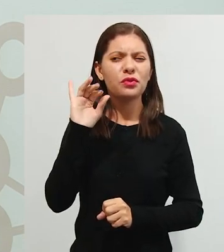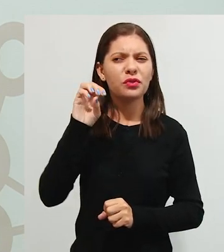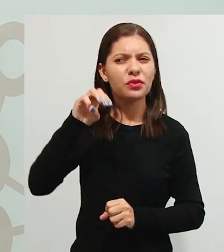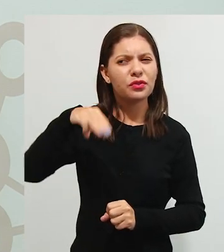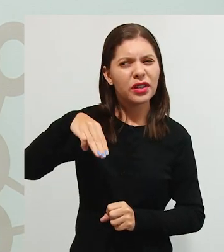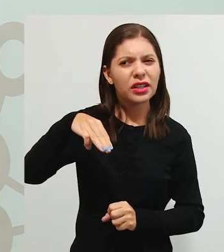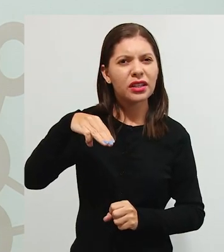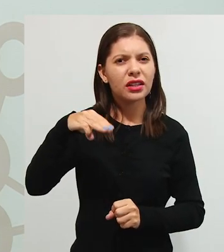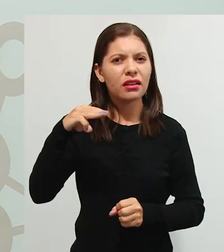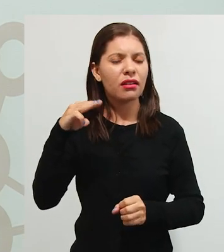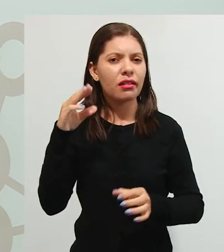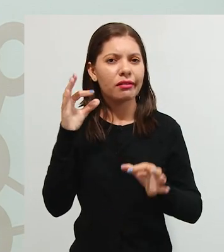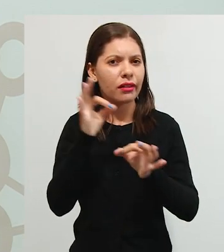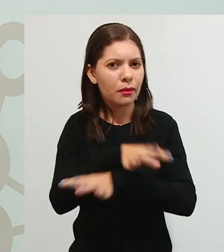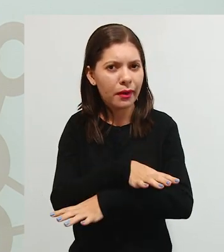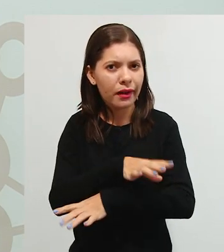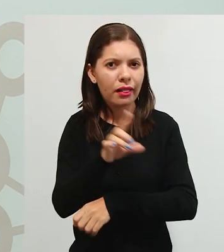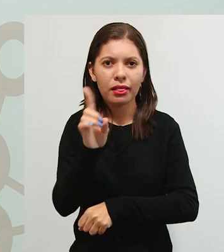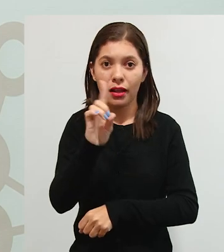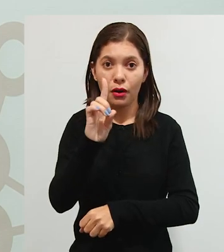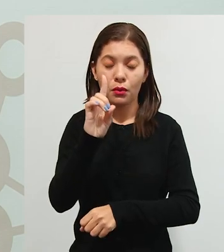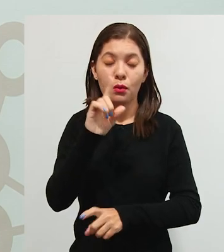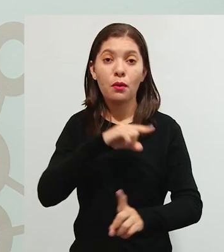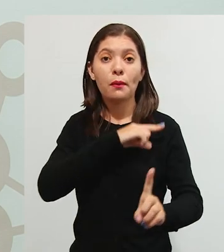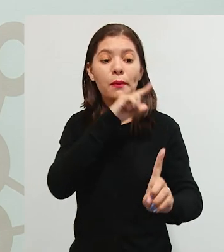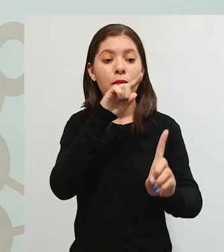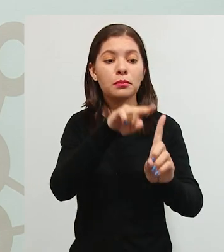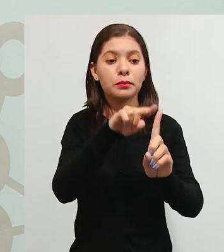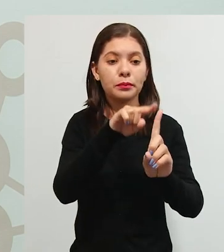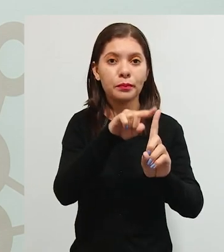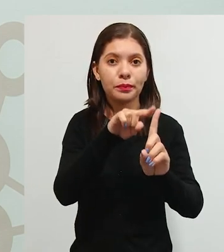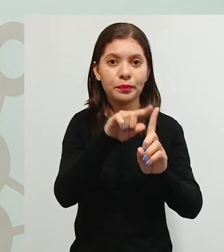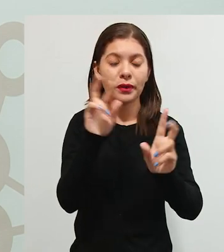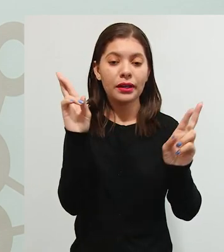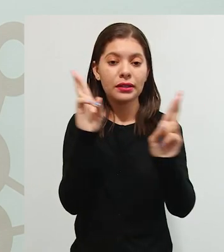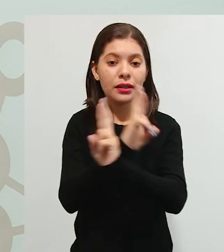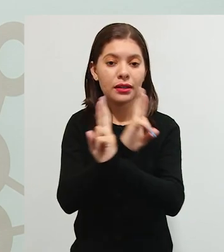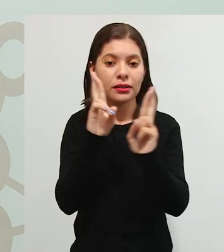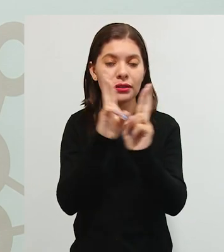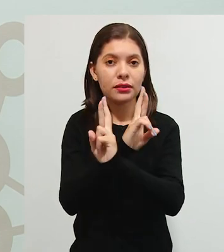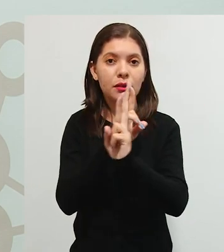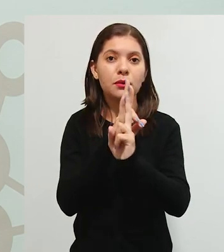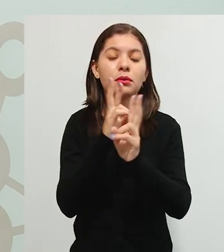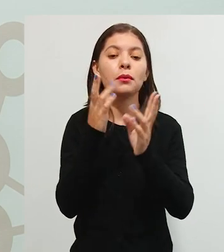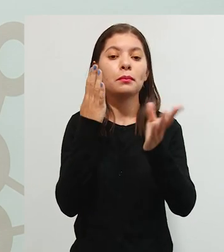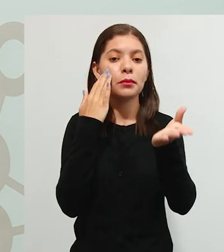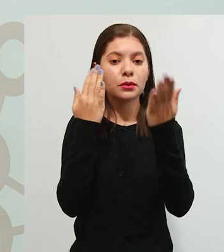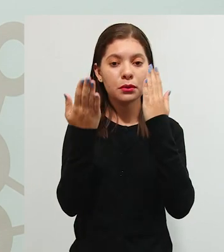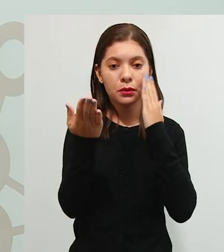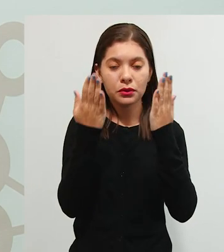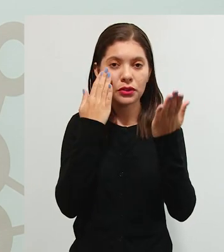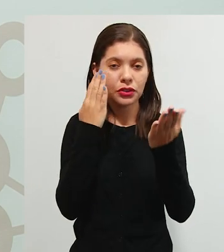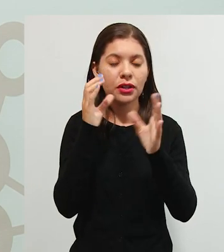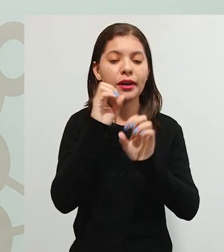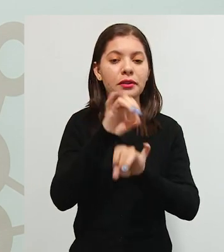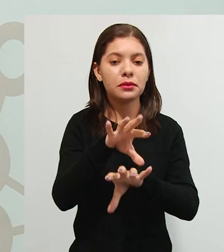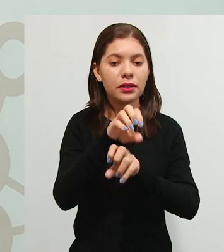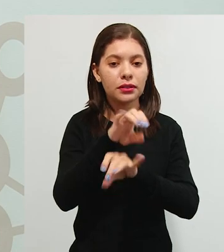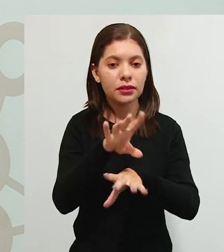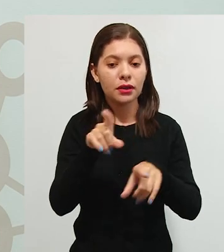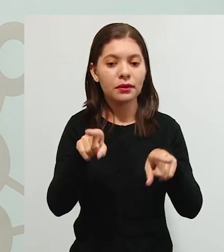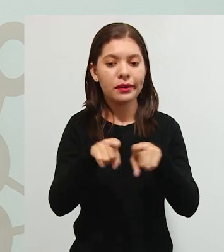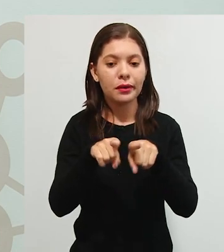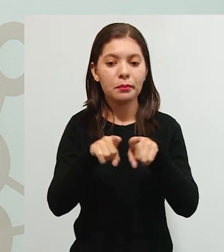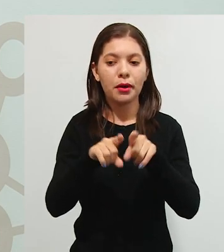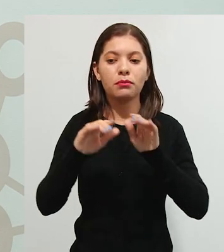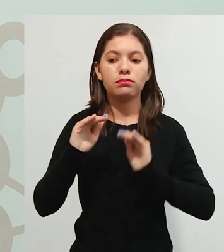como finalidade. É essa relação entre a psicologia, a educação e o desenvolvimento humano, nisso se